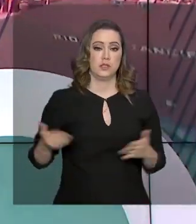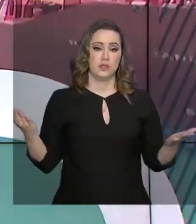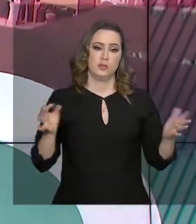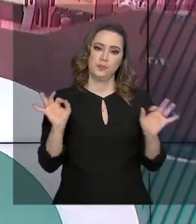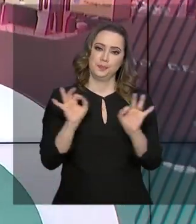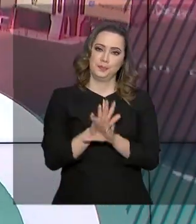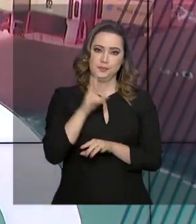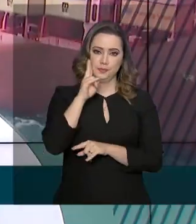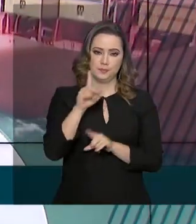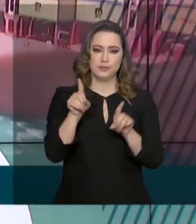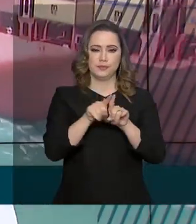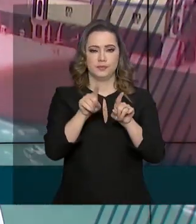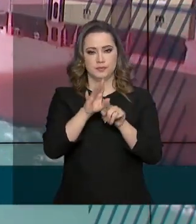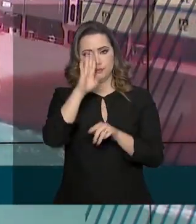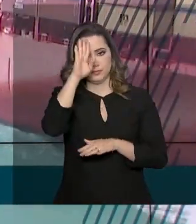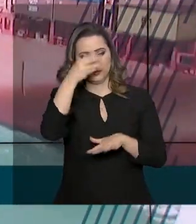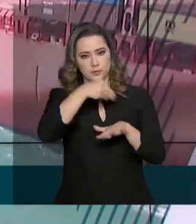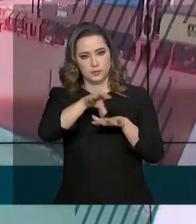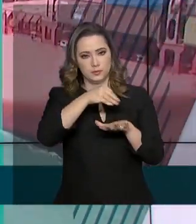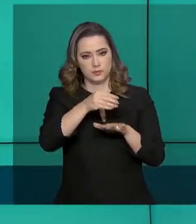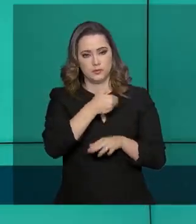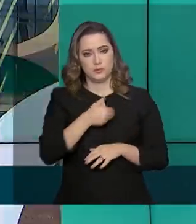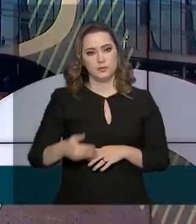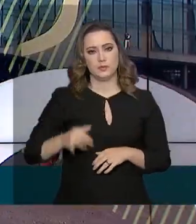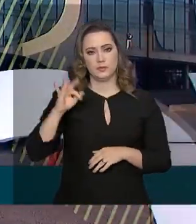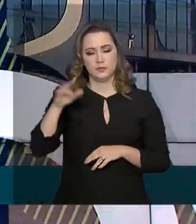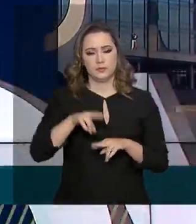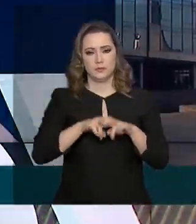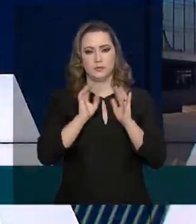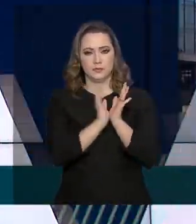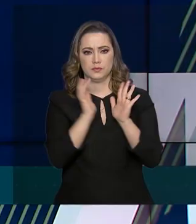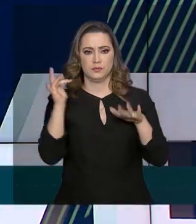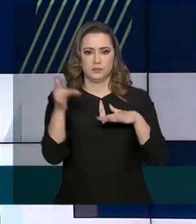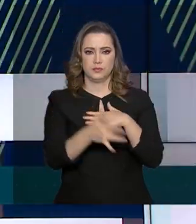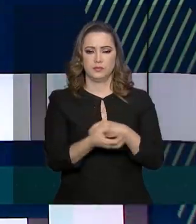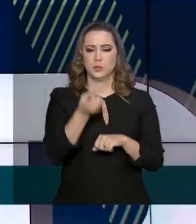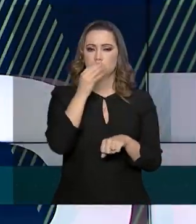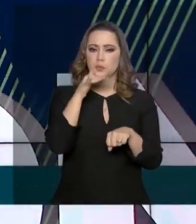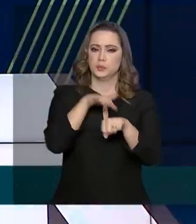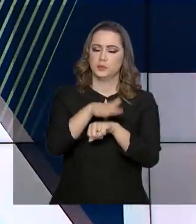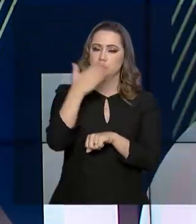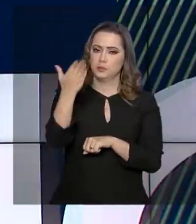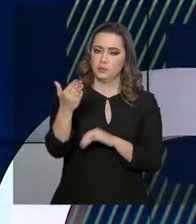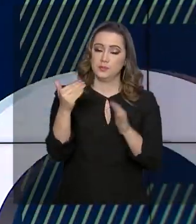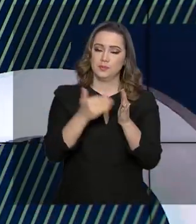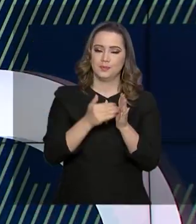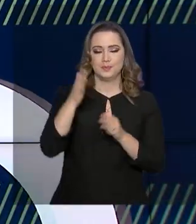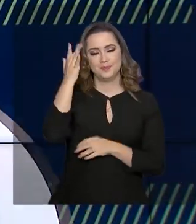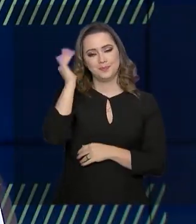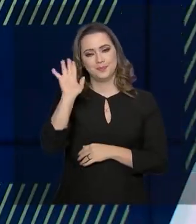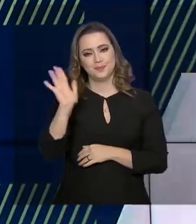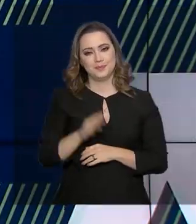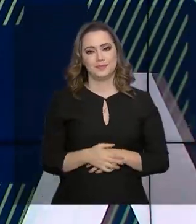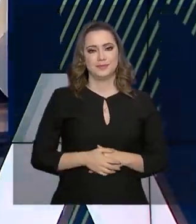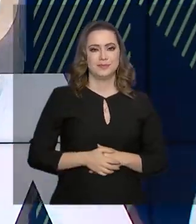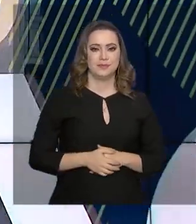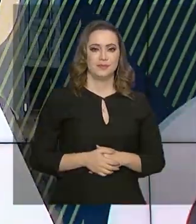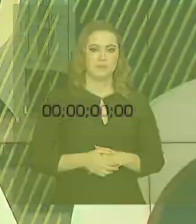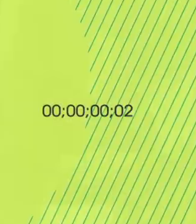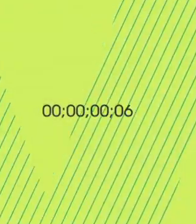fica por aqui. Continue acompanhando as principais notícias do governo federal pelas nossas redes sociais. Uma boa noite e até amanhã.